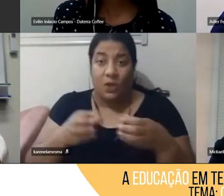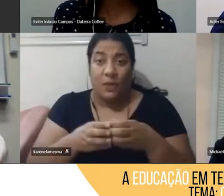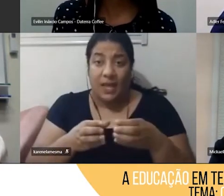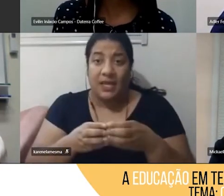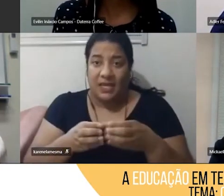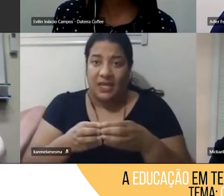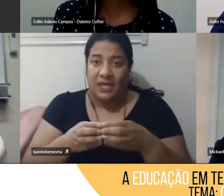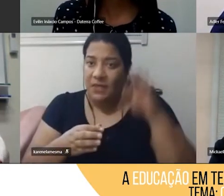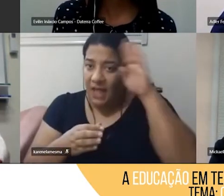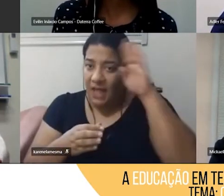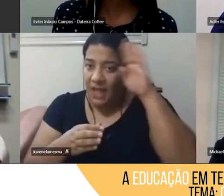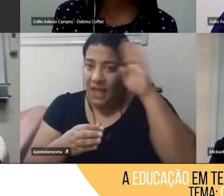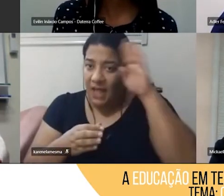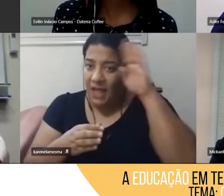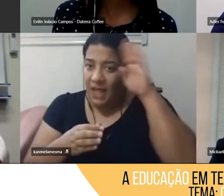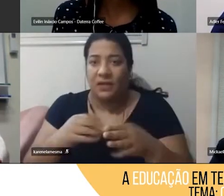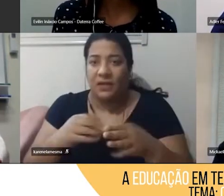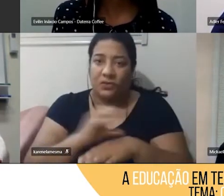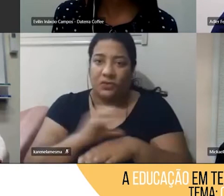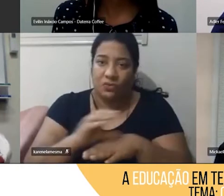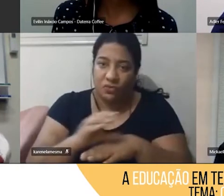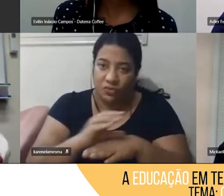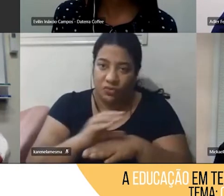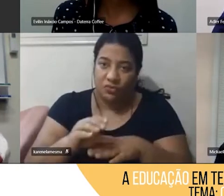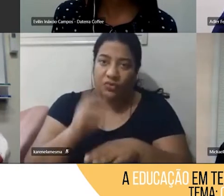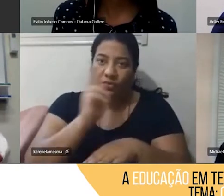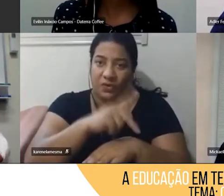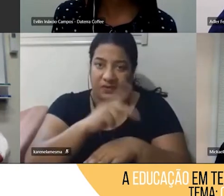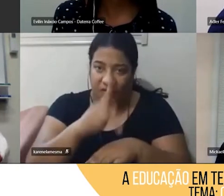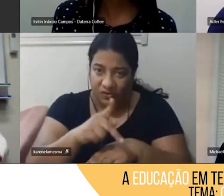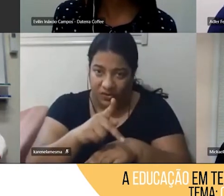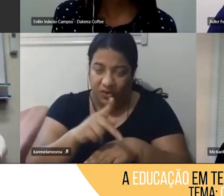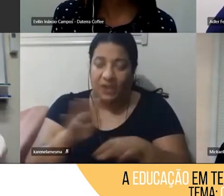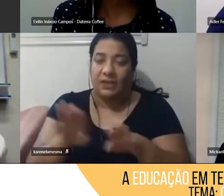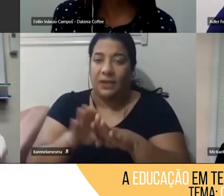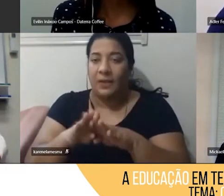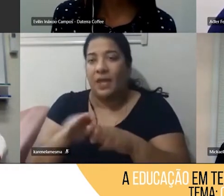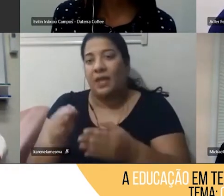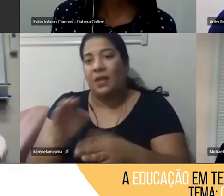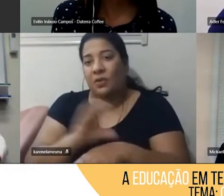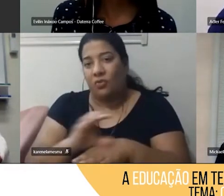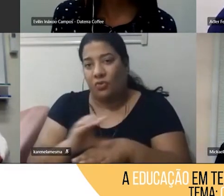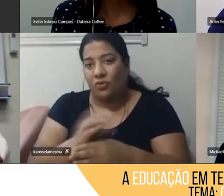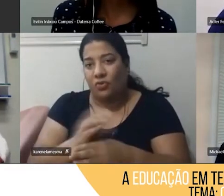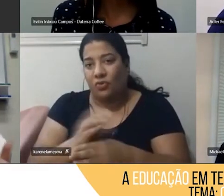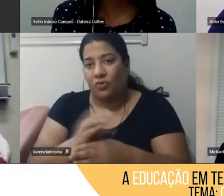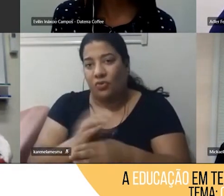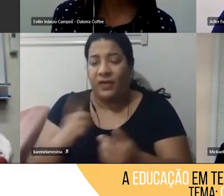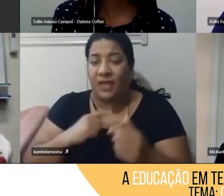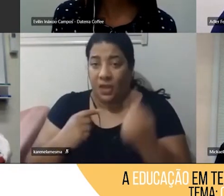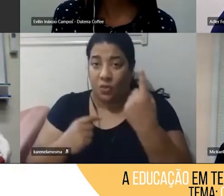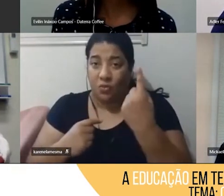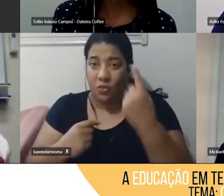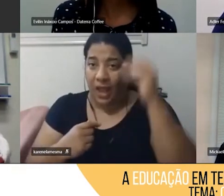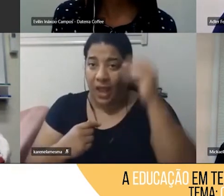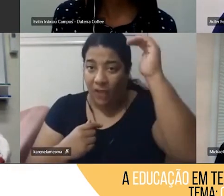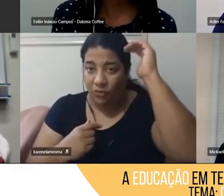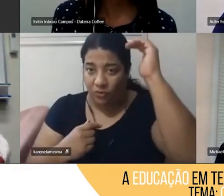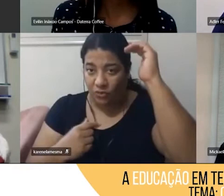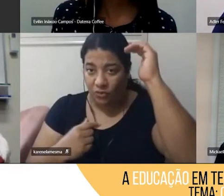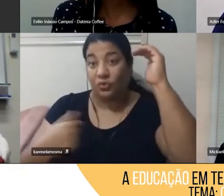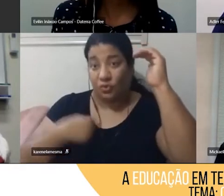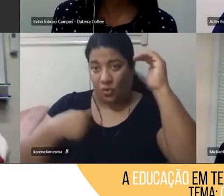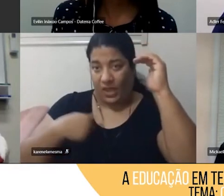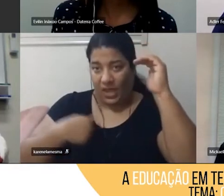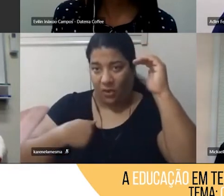formação dos jovens, ela é feita por um adulto, que sou eu, atualmente, sou eu, sou educadora